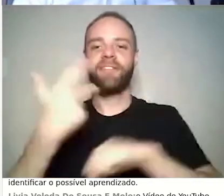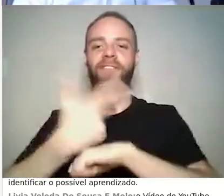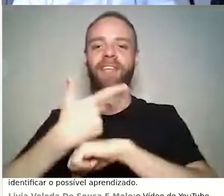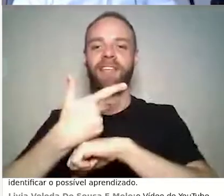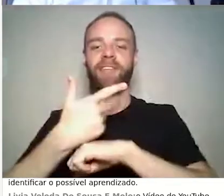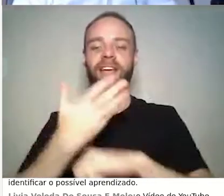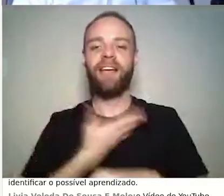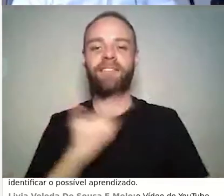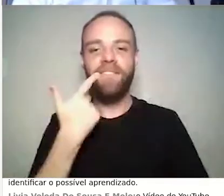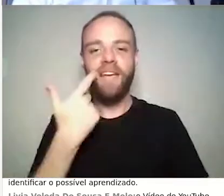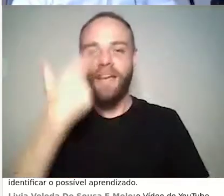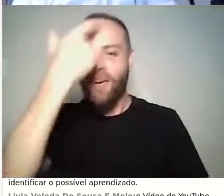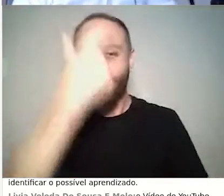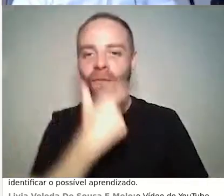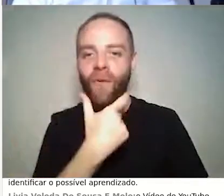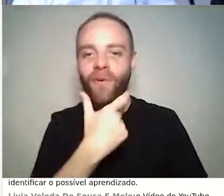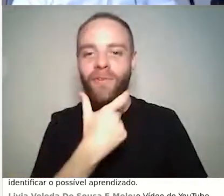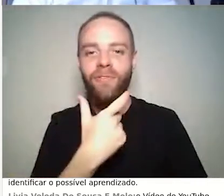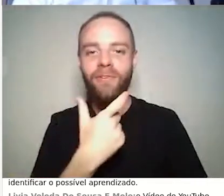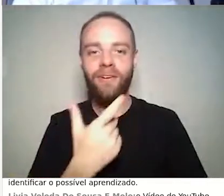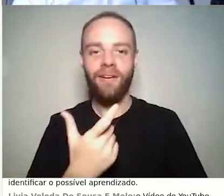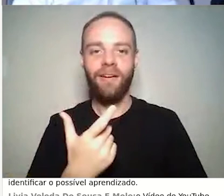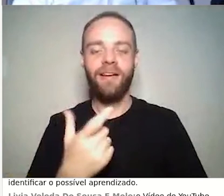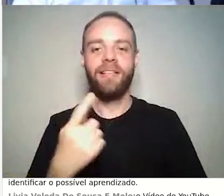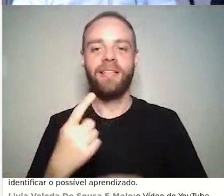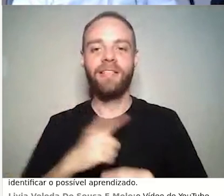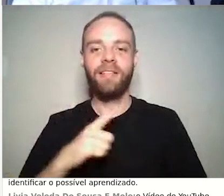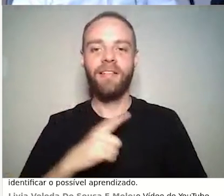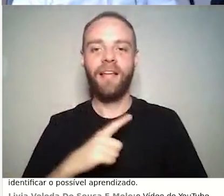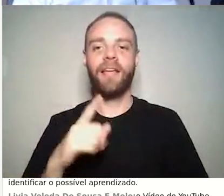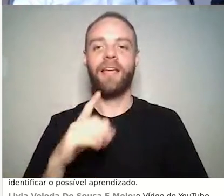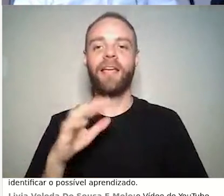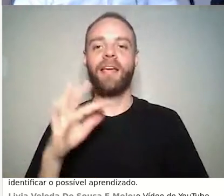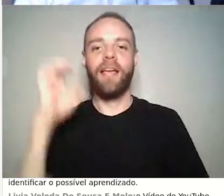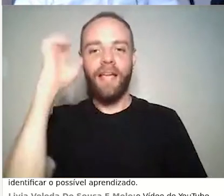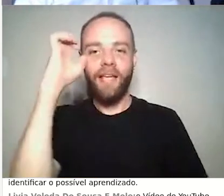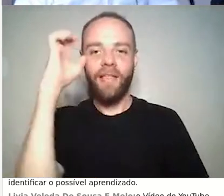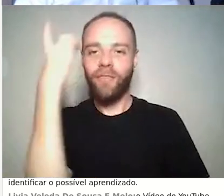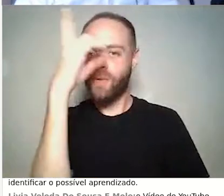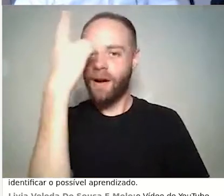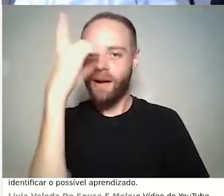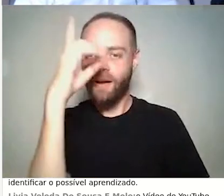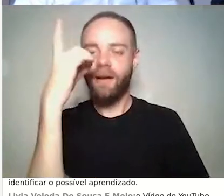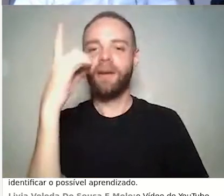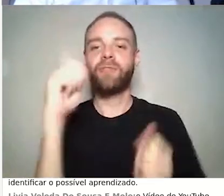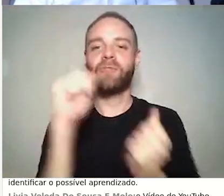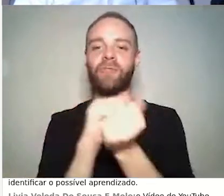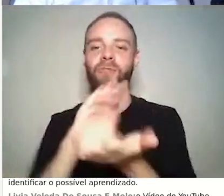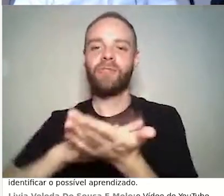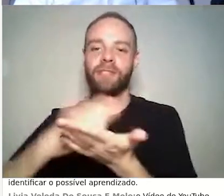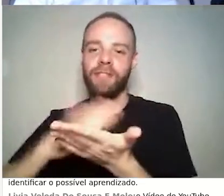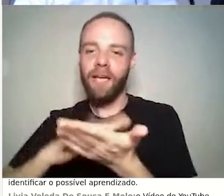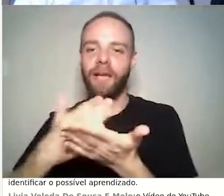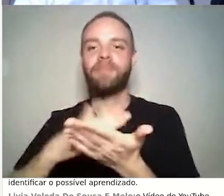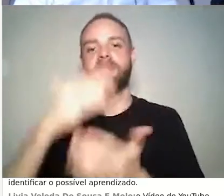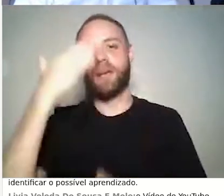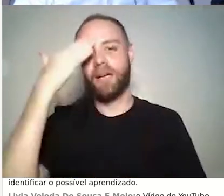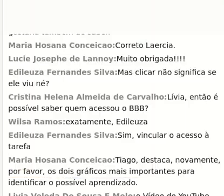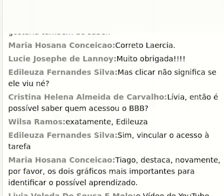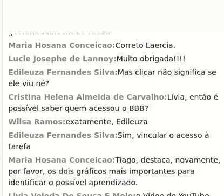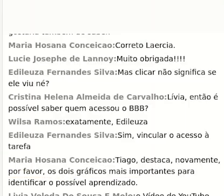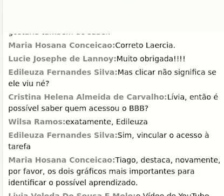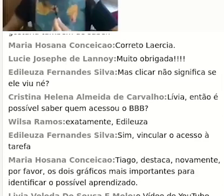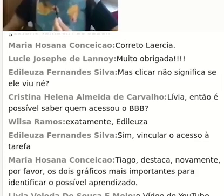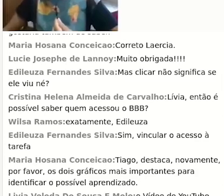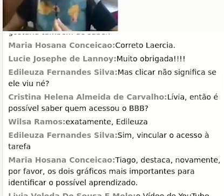porque nós temos, né, o Felder e a sua equipe, né, Felder, agradecer, já começar aí a sessão de agradecimentos, né?